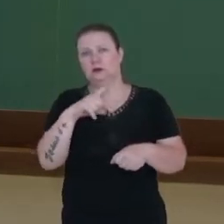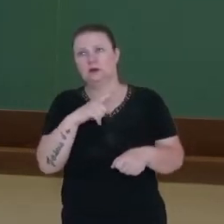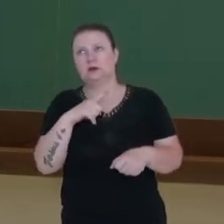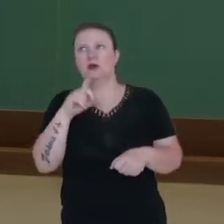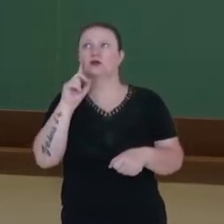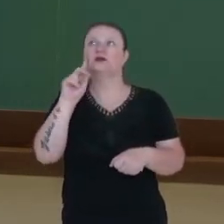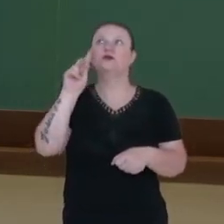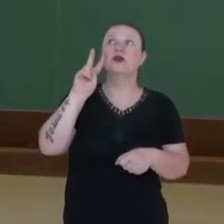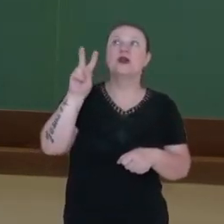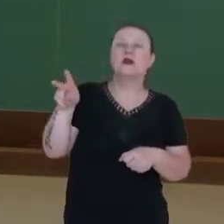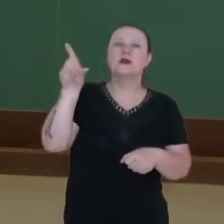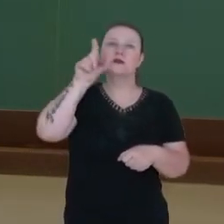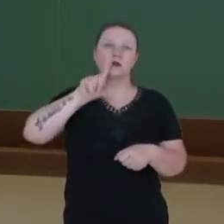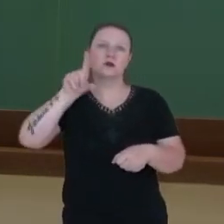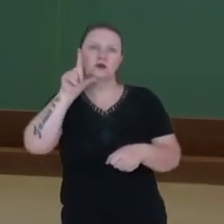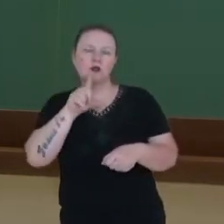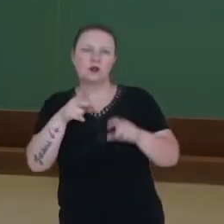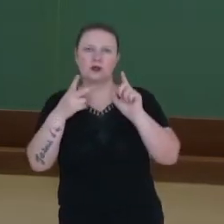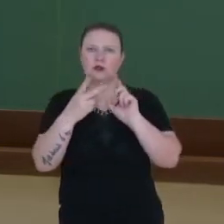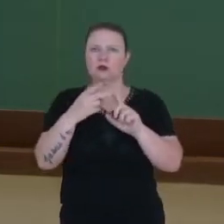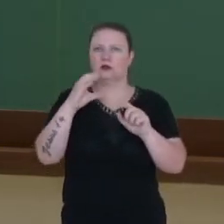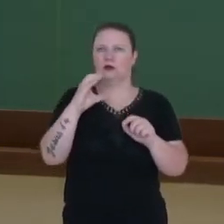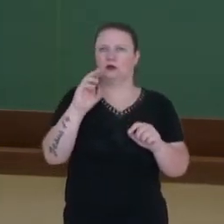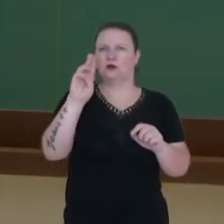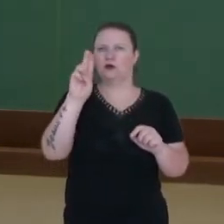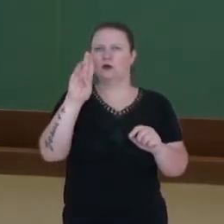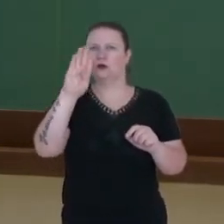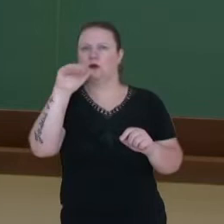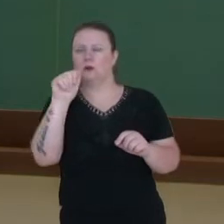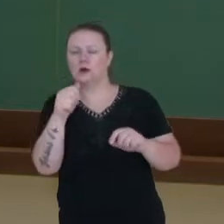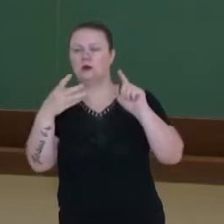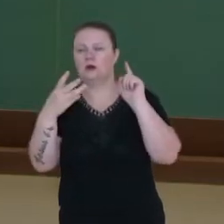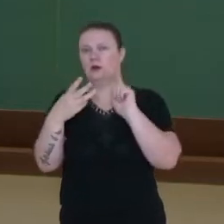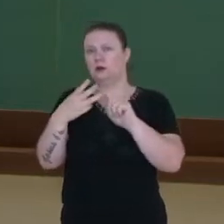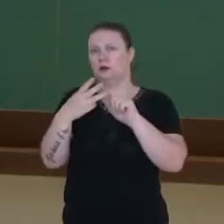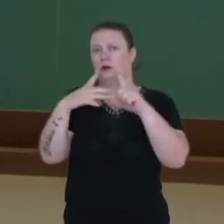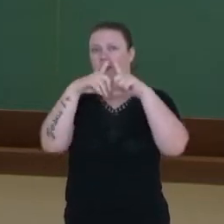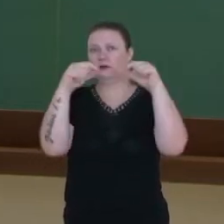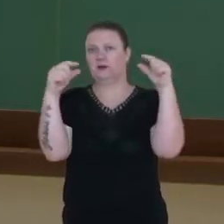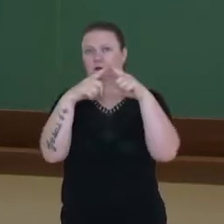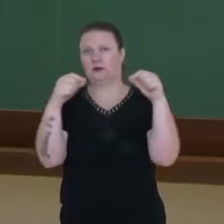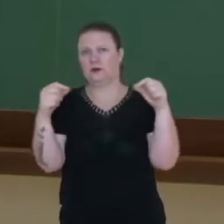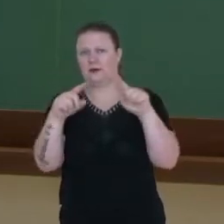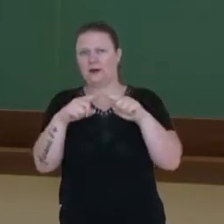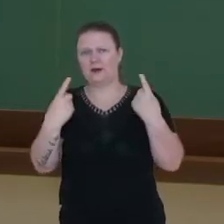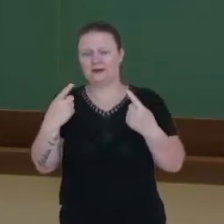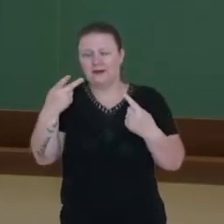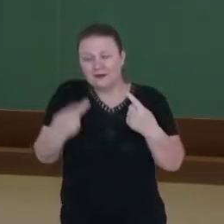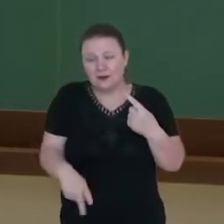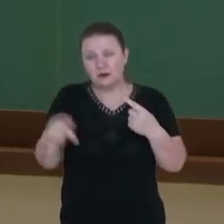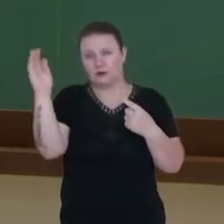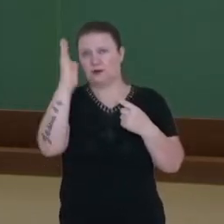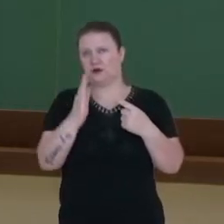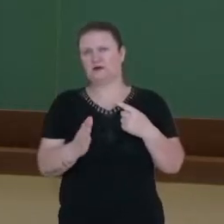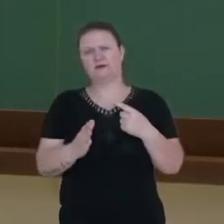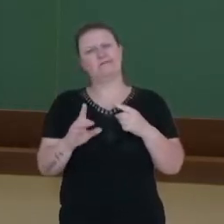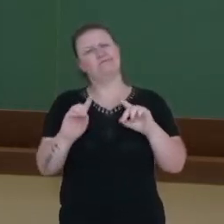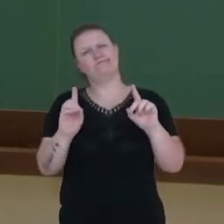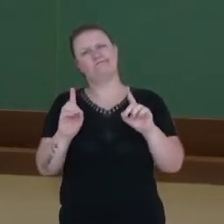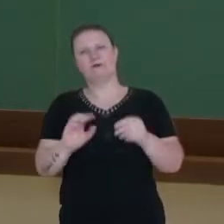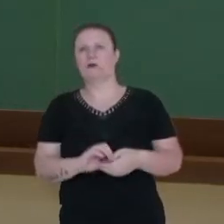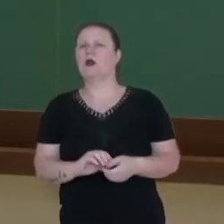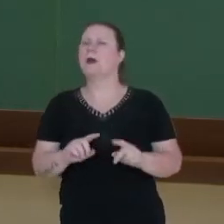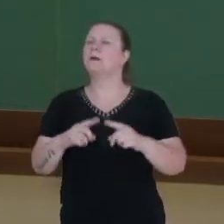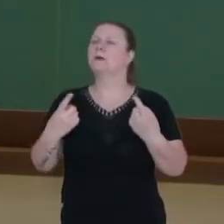Unidos, Cuba, mesmo no Japão, mas que aqui não são tão conhecidos. Mas será que nós não